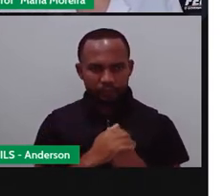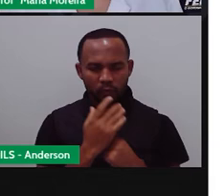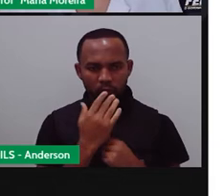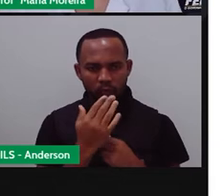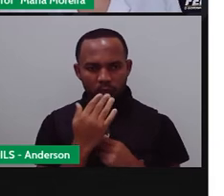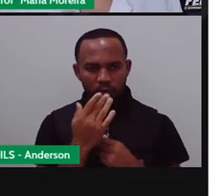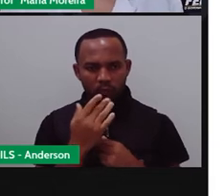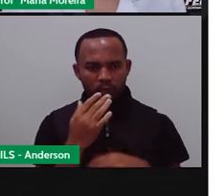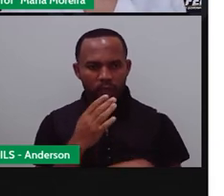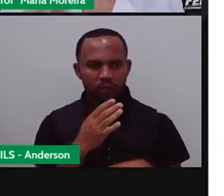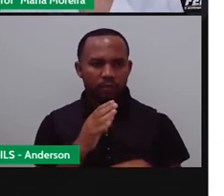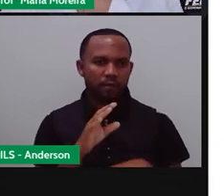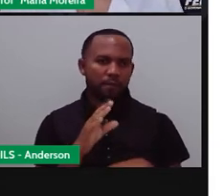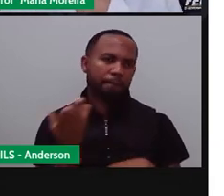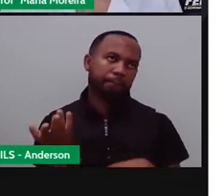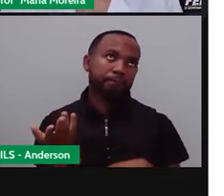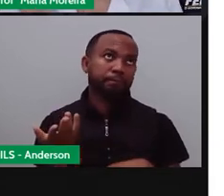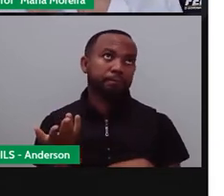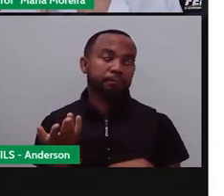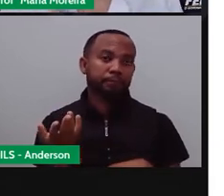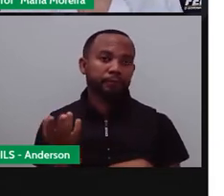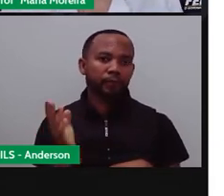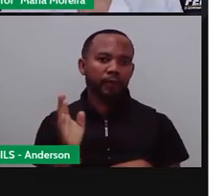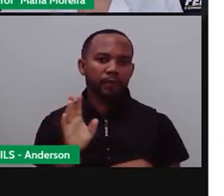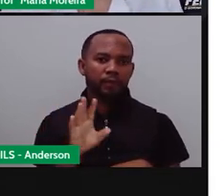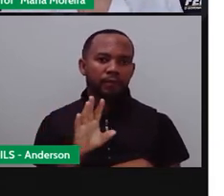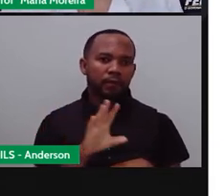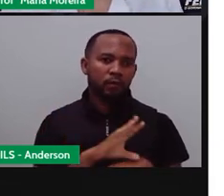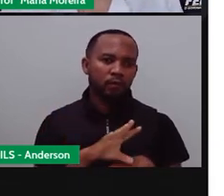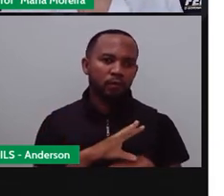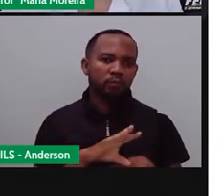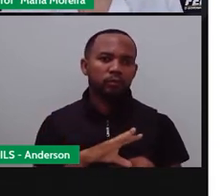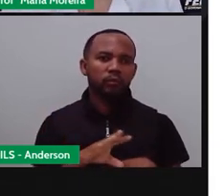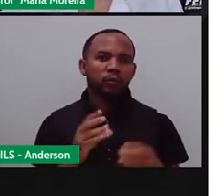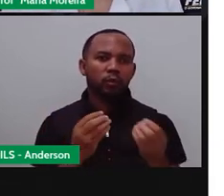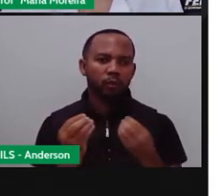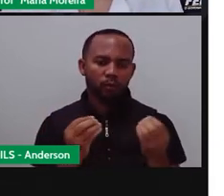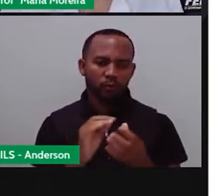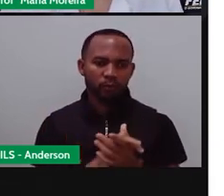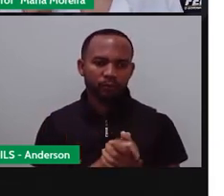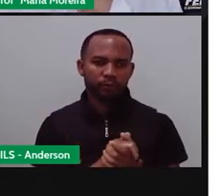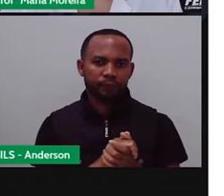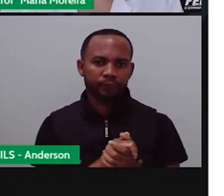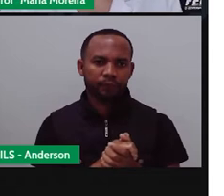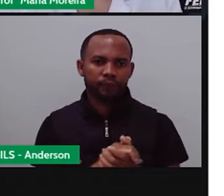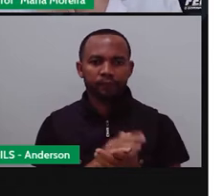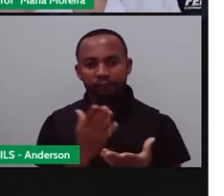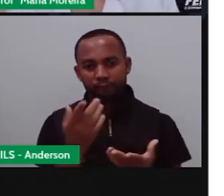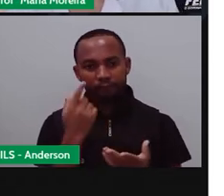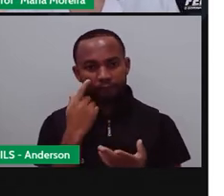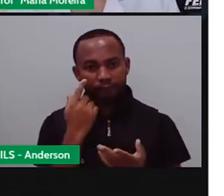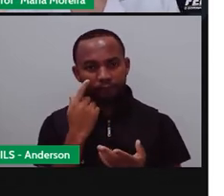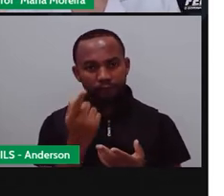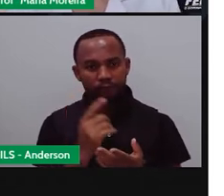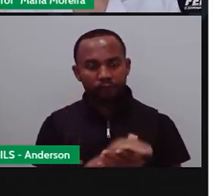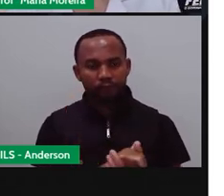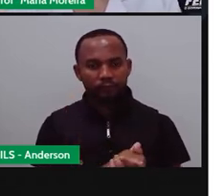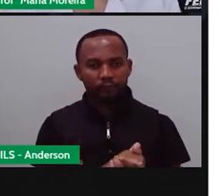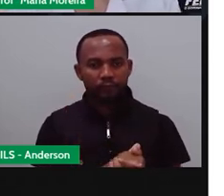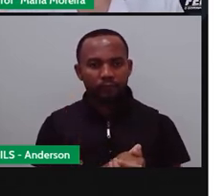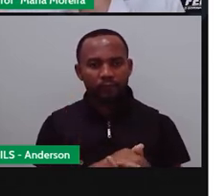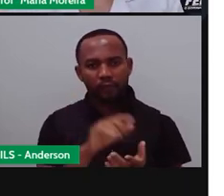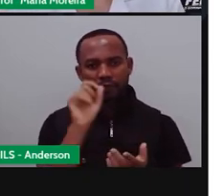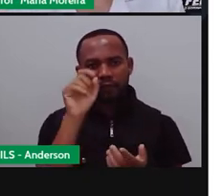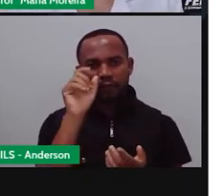branco era a ausência ou a mistura de todas as cores? Ela passou uma atividade. E aí? Cadê a resposta? E o preto era a ausência de cores